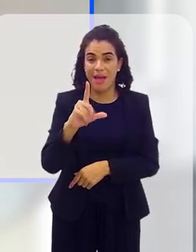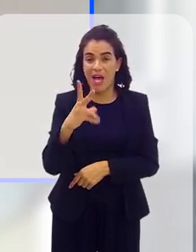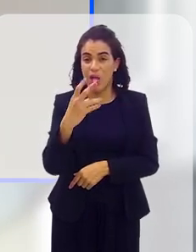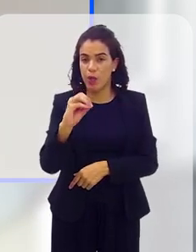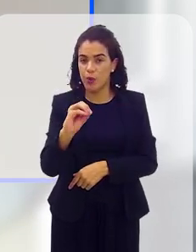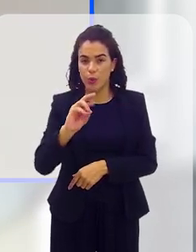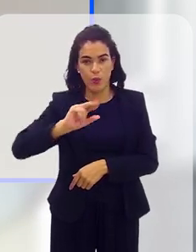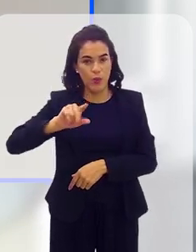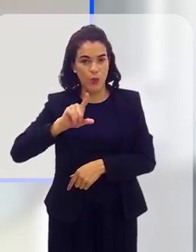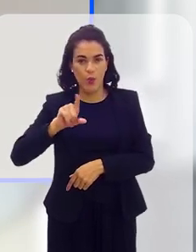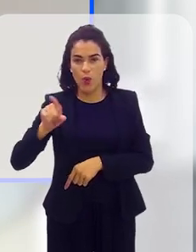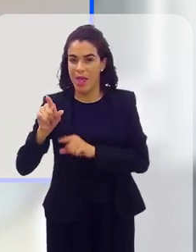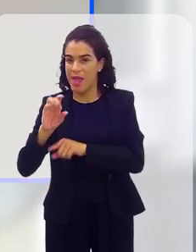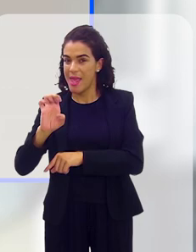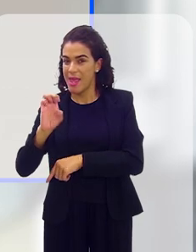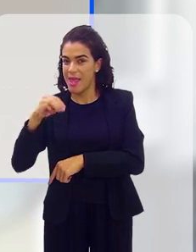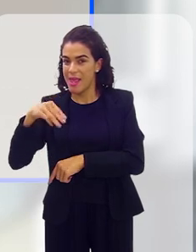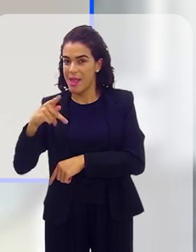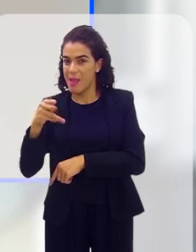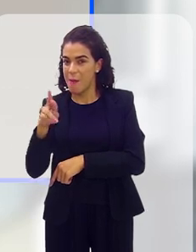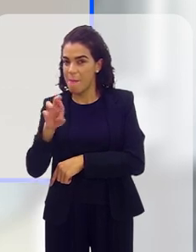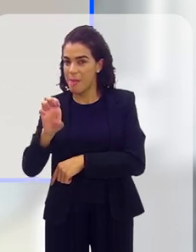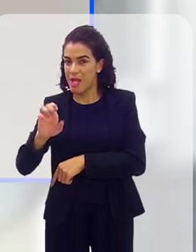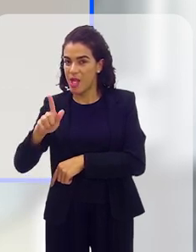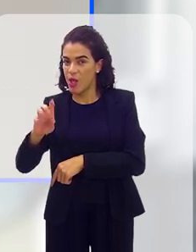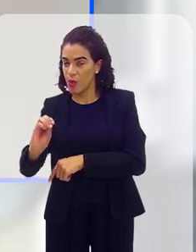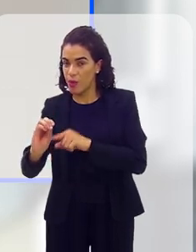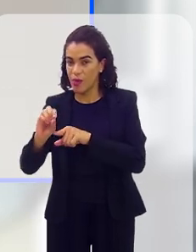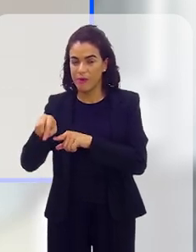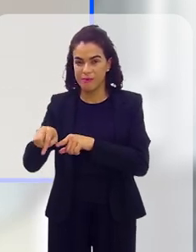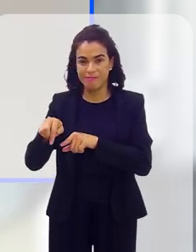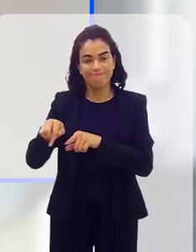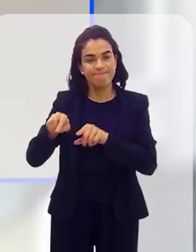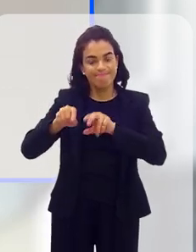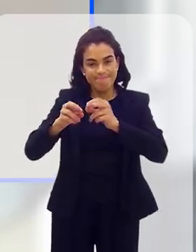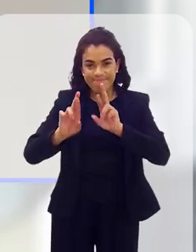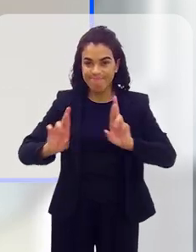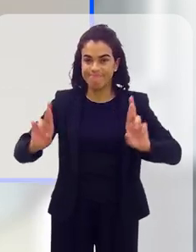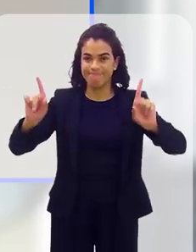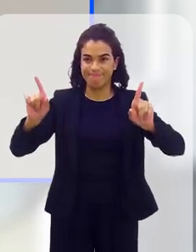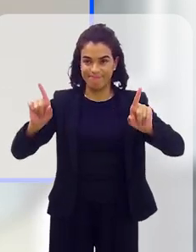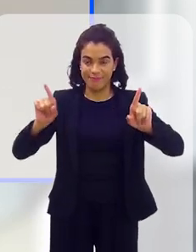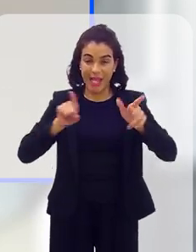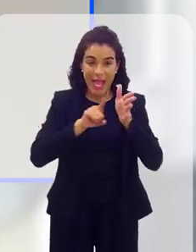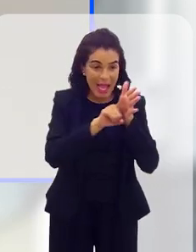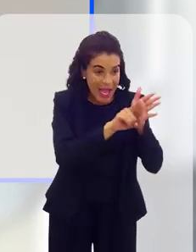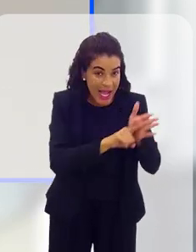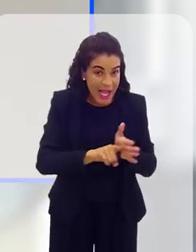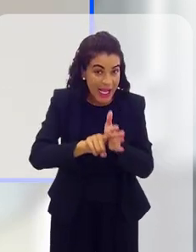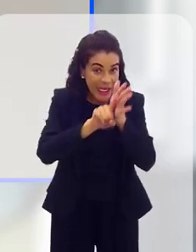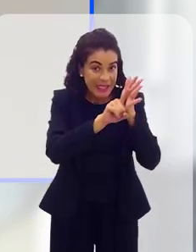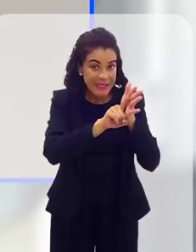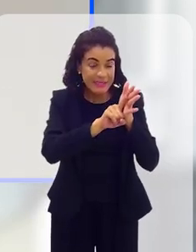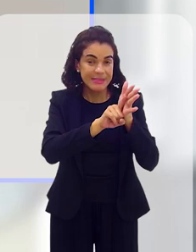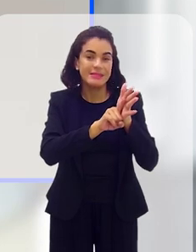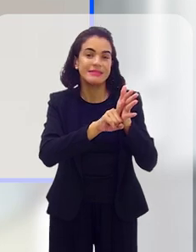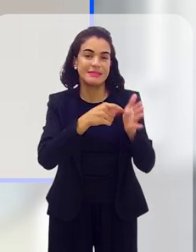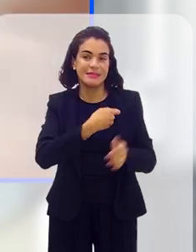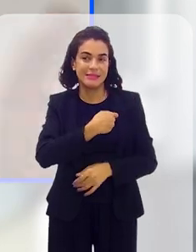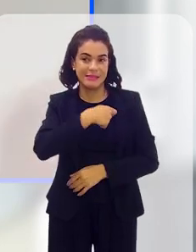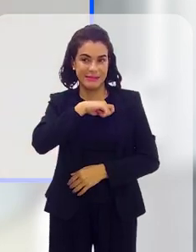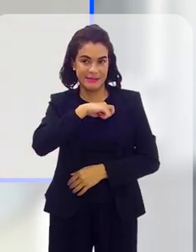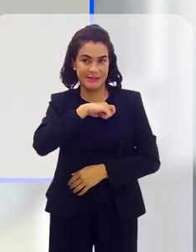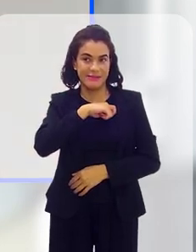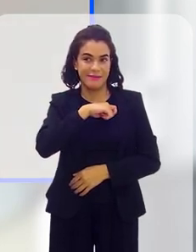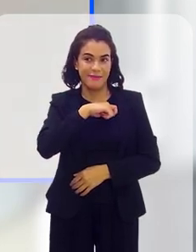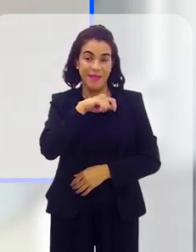não fala, não usa a expressão emprego, para efeito de regulamentar a inspeção do trabalho, os auditores,